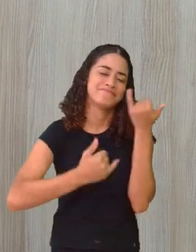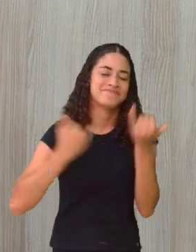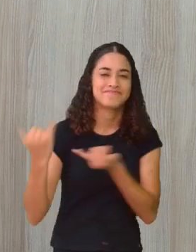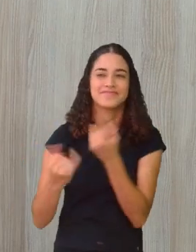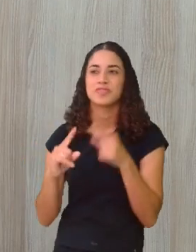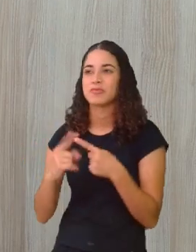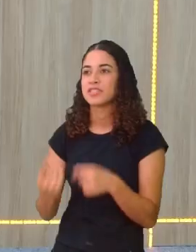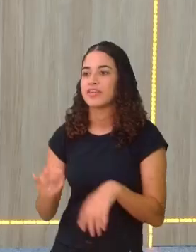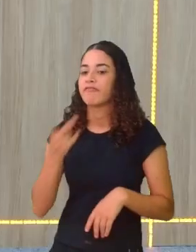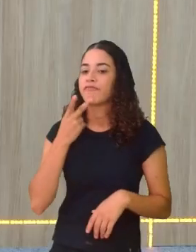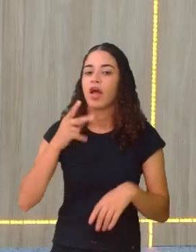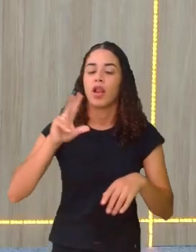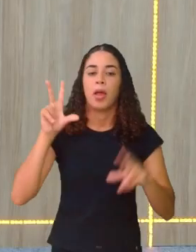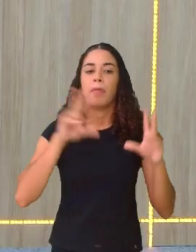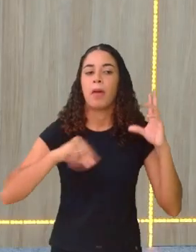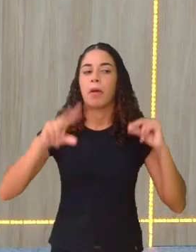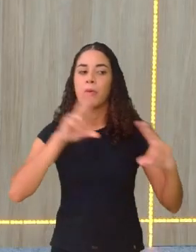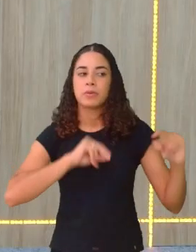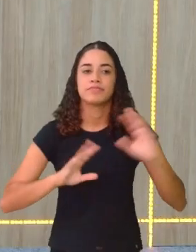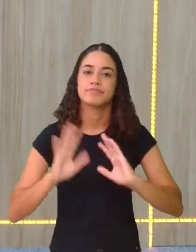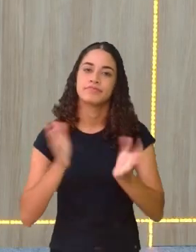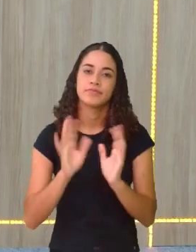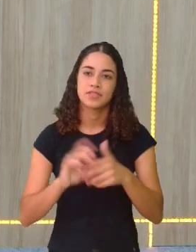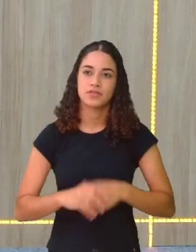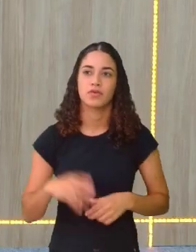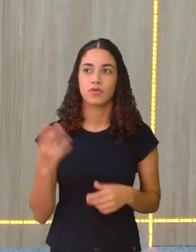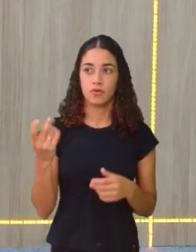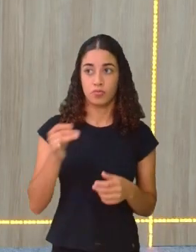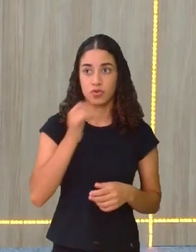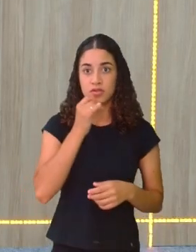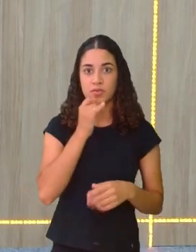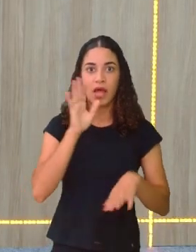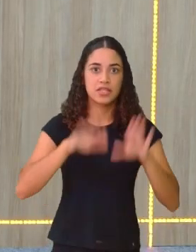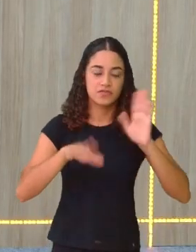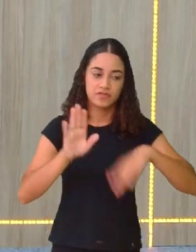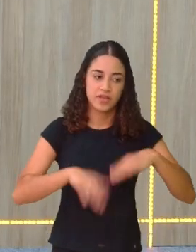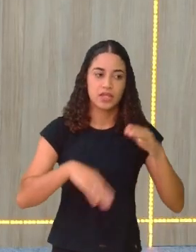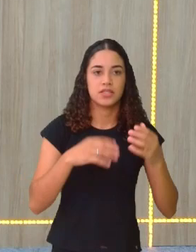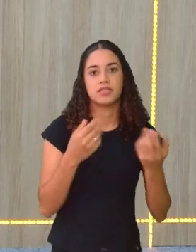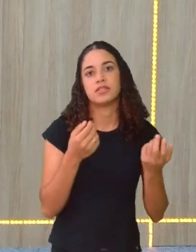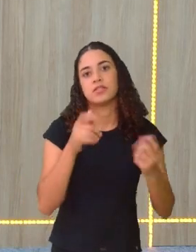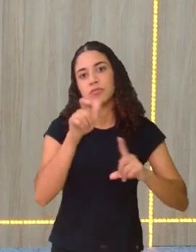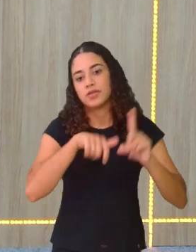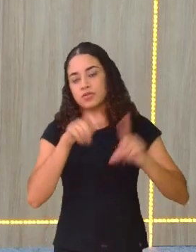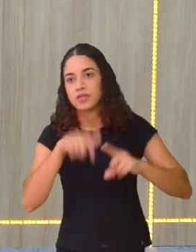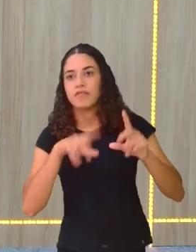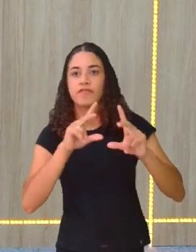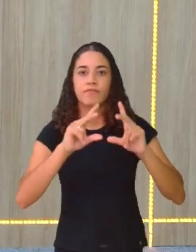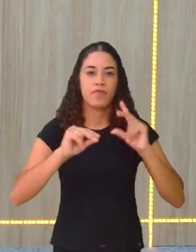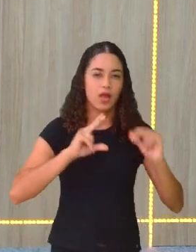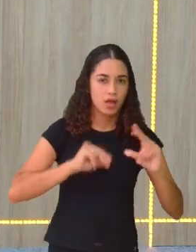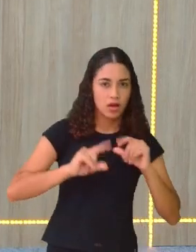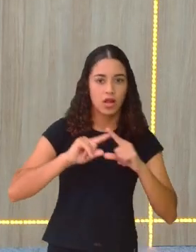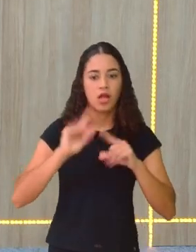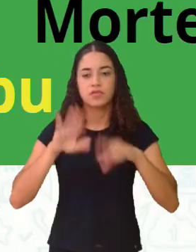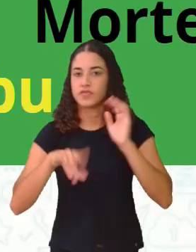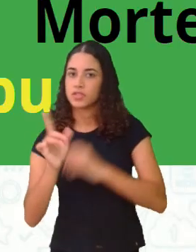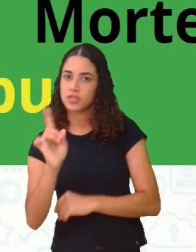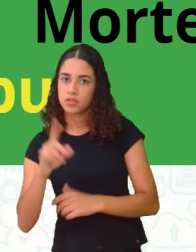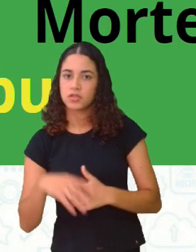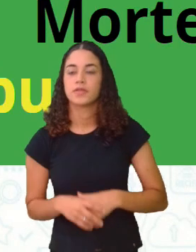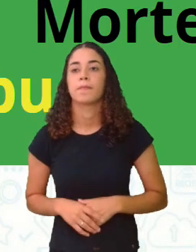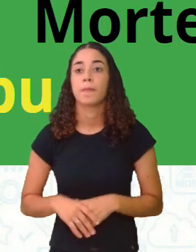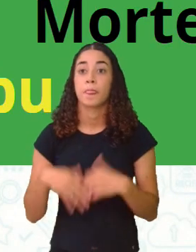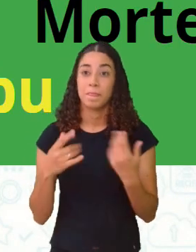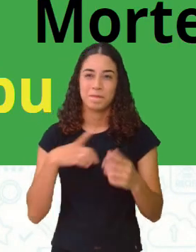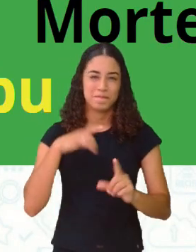eles não falam tanto, porque eles só falam entre um personagem e outro. Entre uma situação e outra. Vamos ver mais um pouquinho. Então, aí são